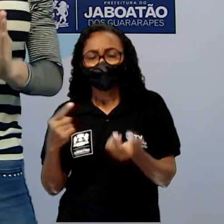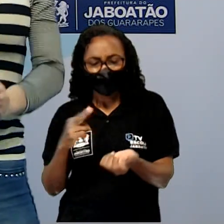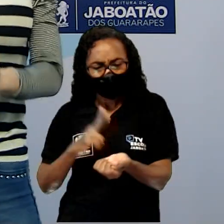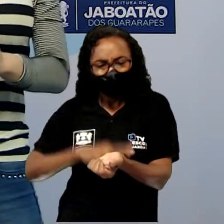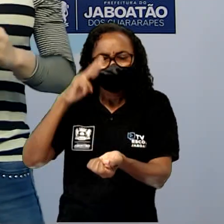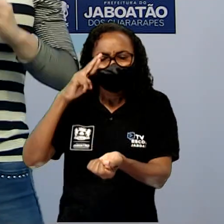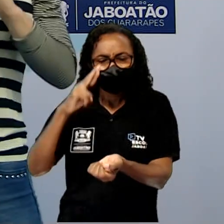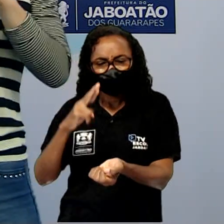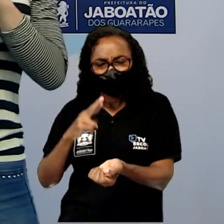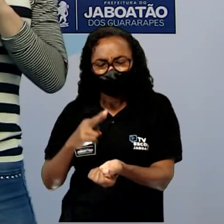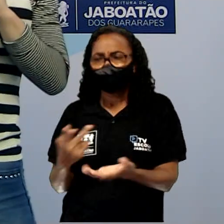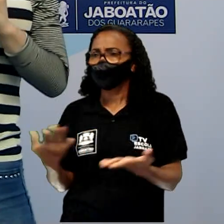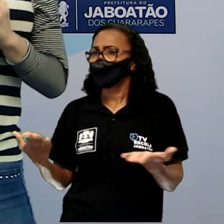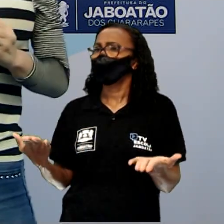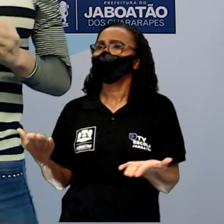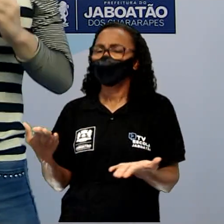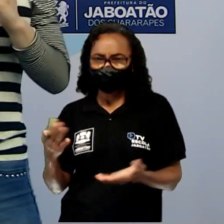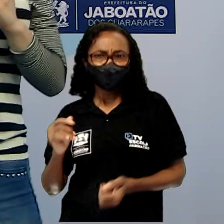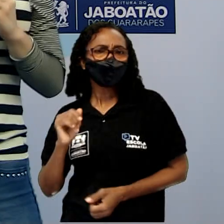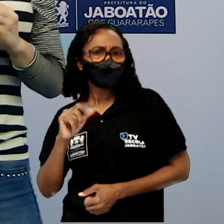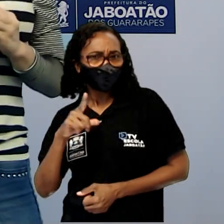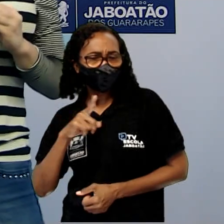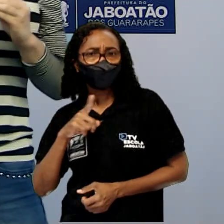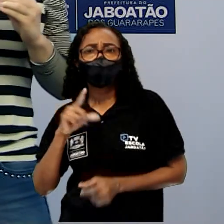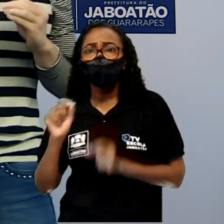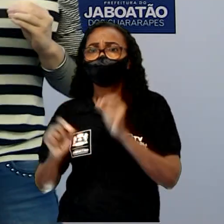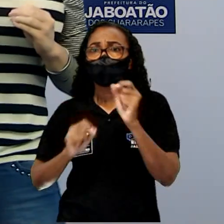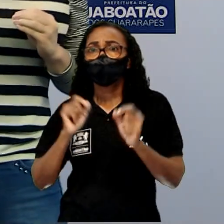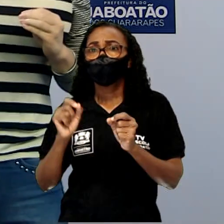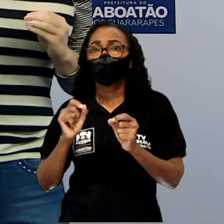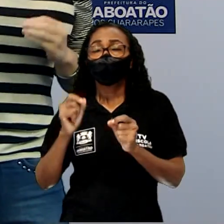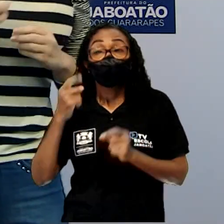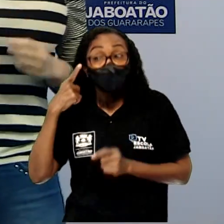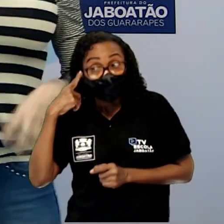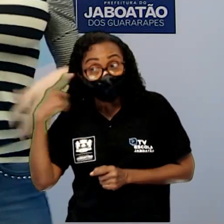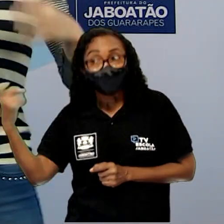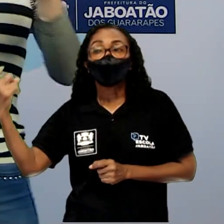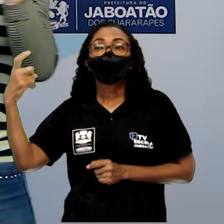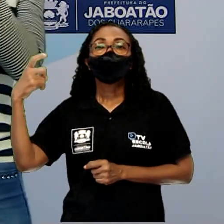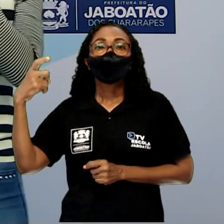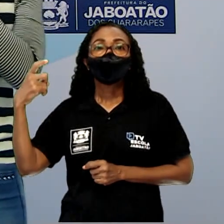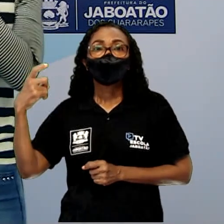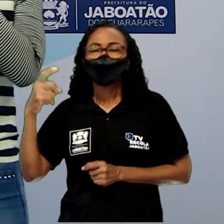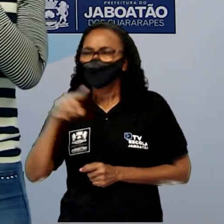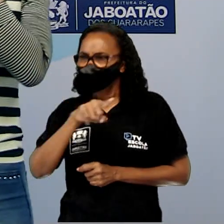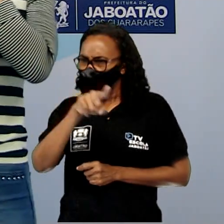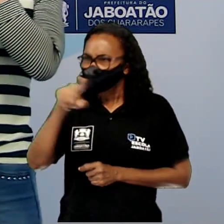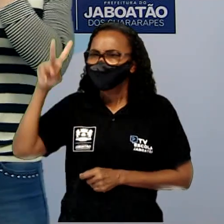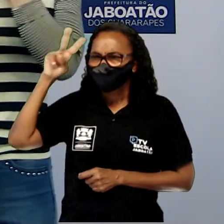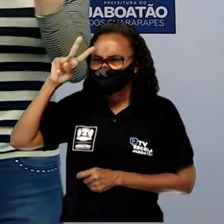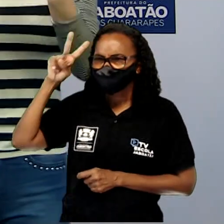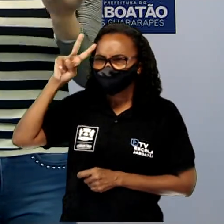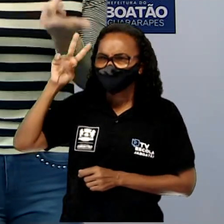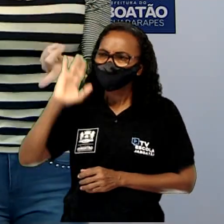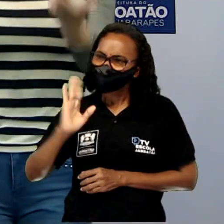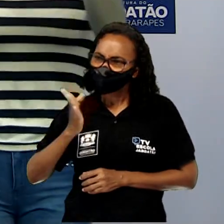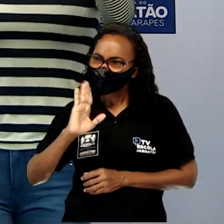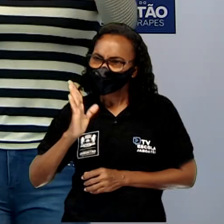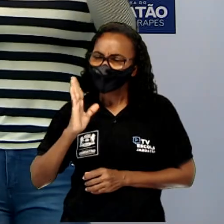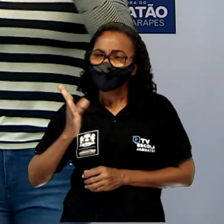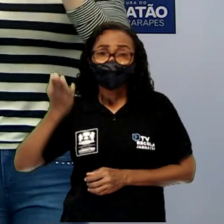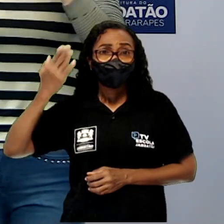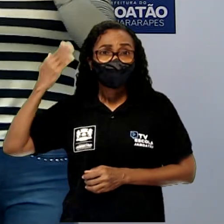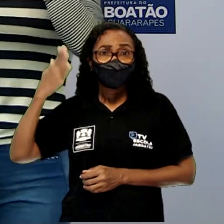forma calculada, ele ainda sim vai ter uma sonoridade. Vocês estão lembrados que a gente mencionou que o poema,